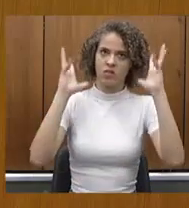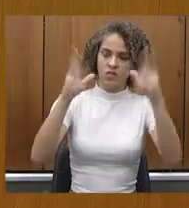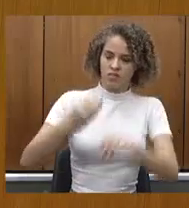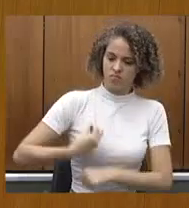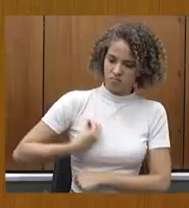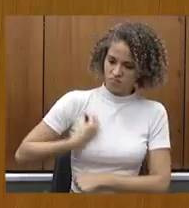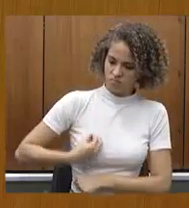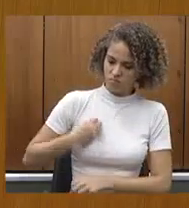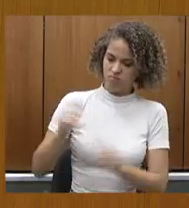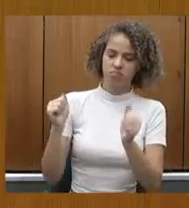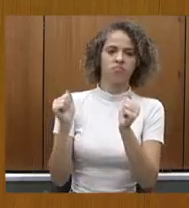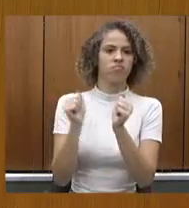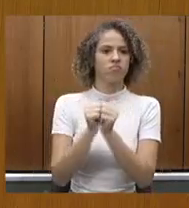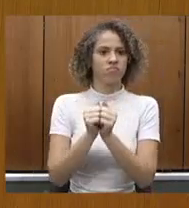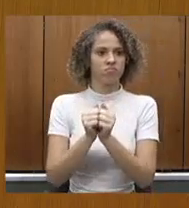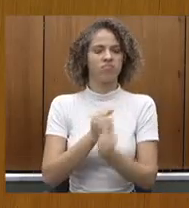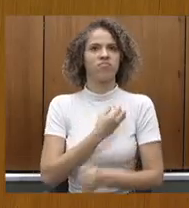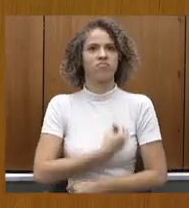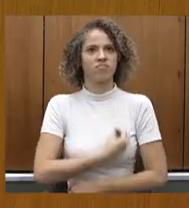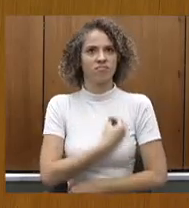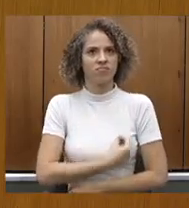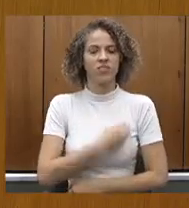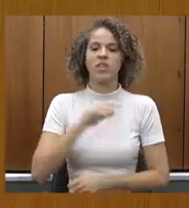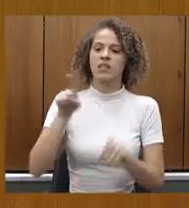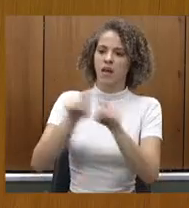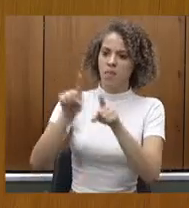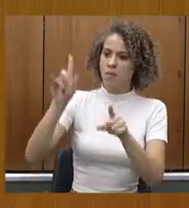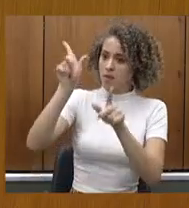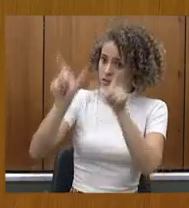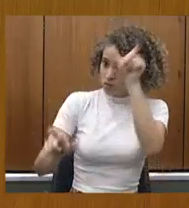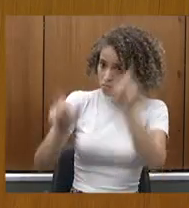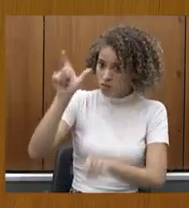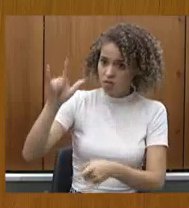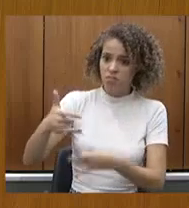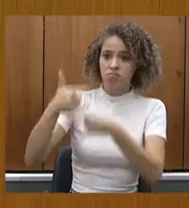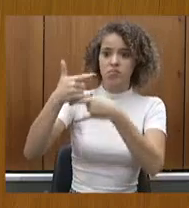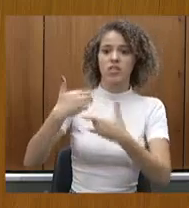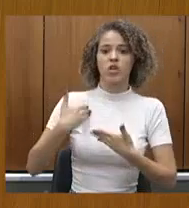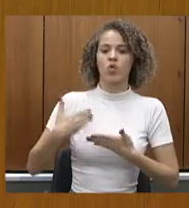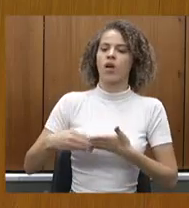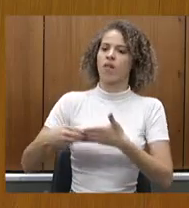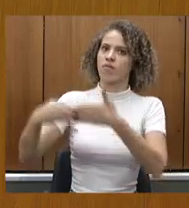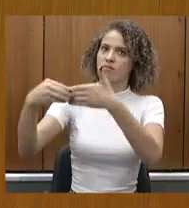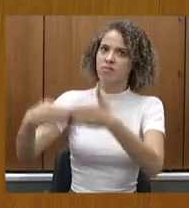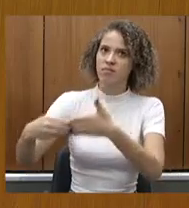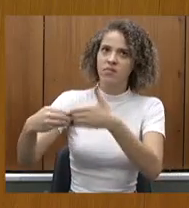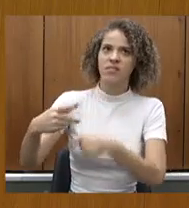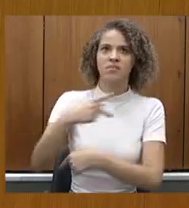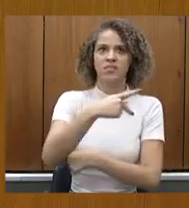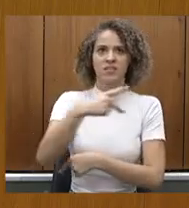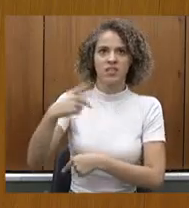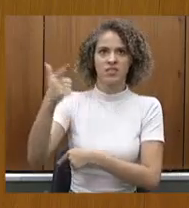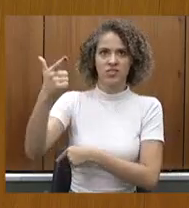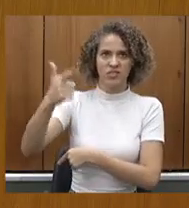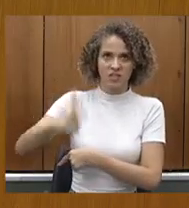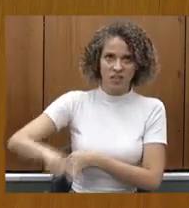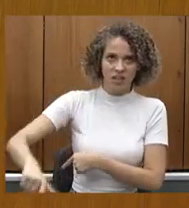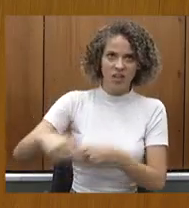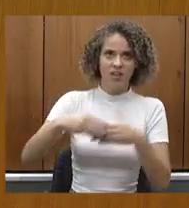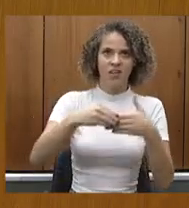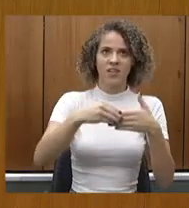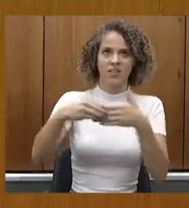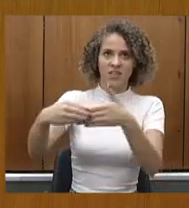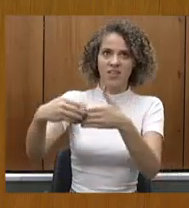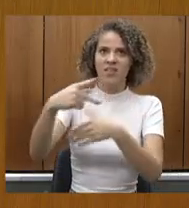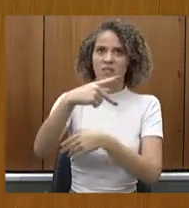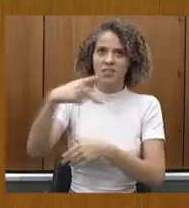aqui conosco também os que nos acompanham virtualmente. Eu quero cumprimentá-lo meu presidente duas vezes, é, presidente? Presidente aqui na